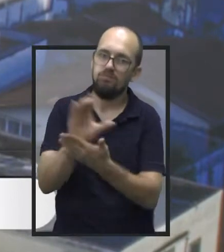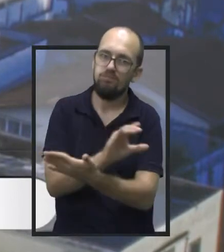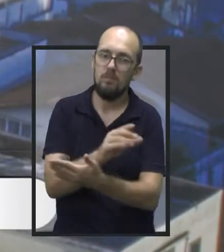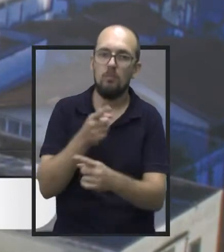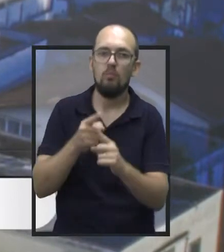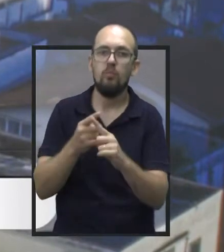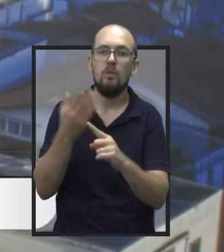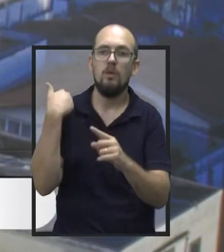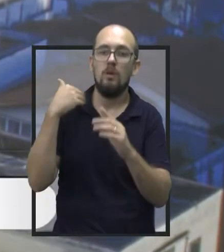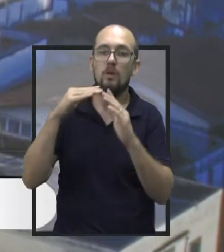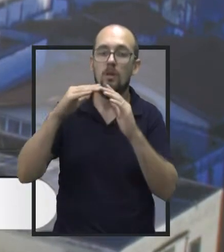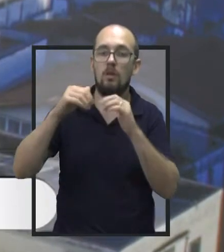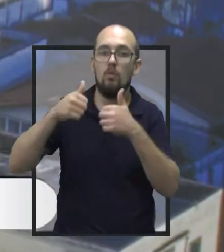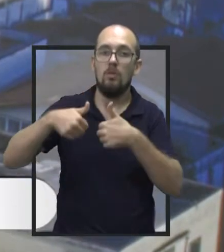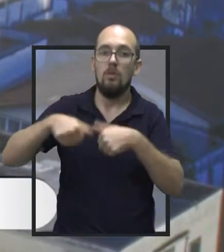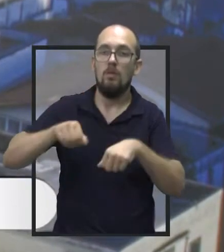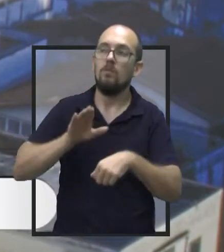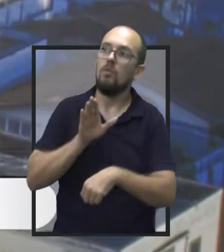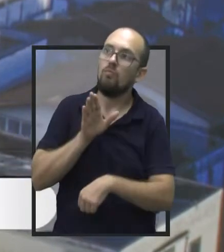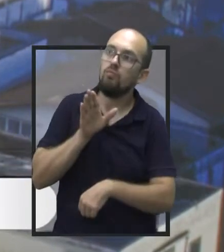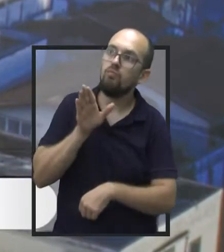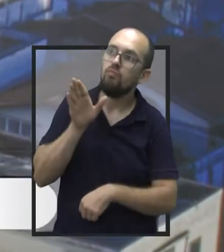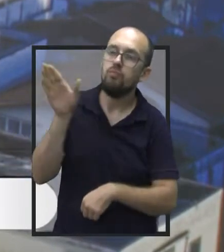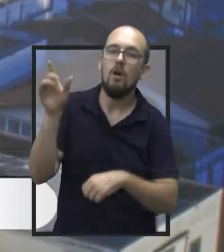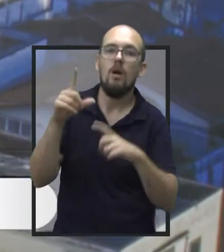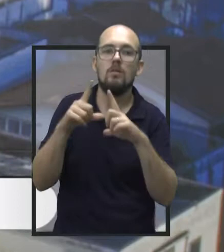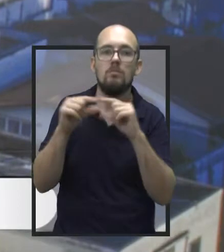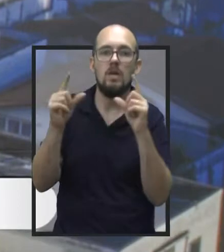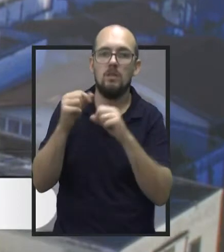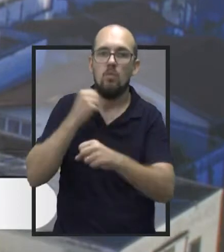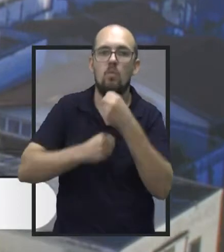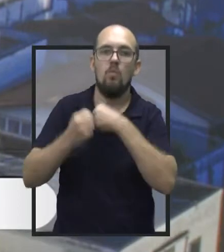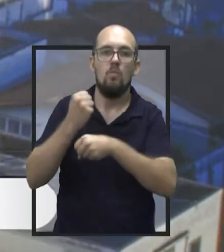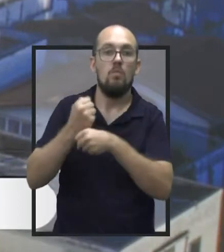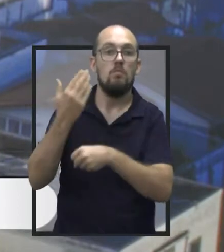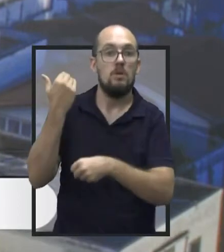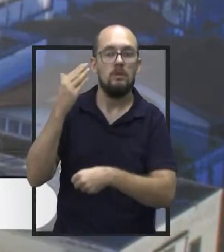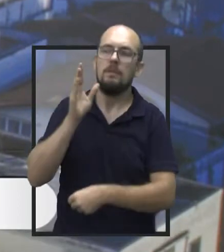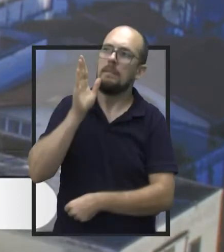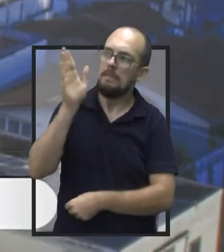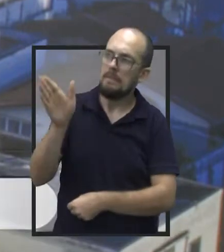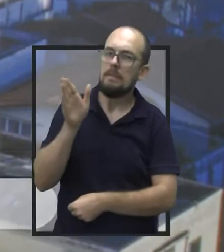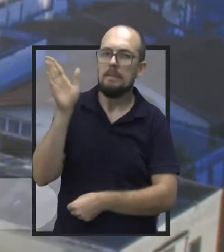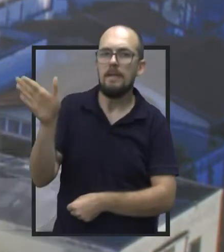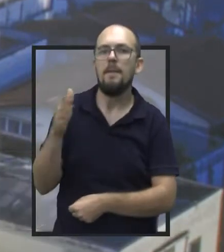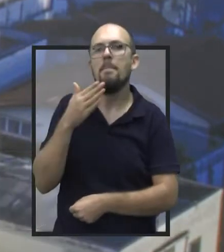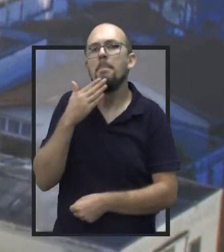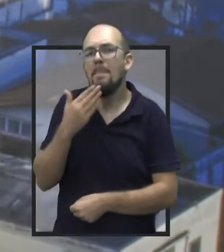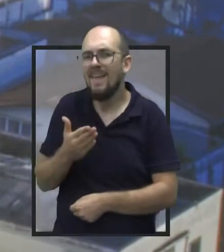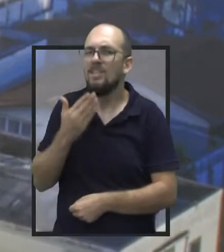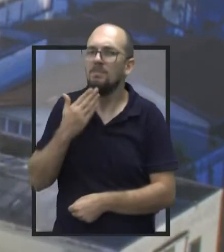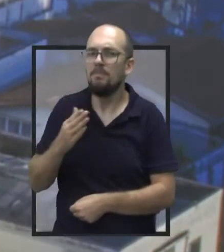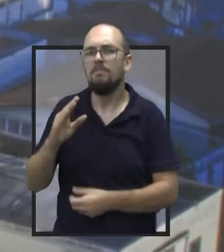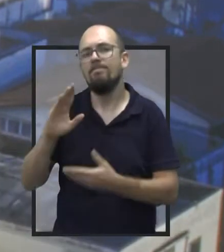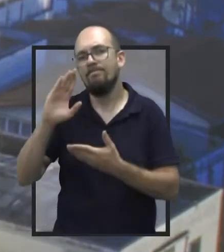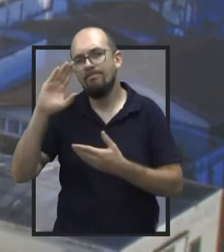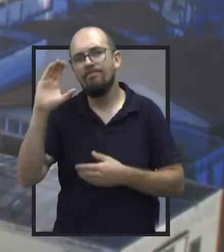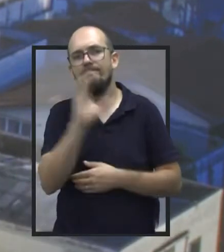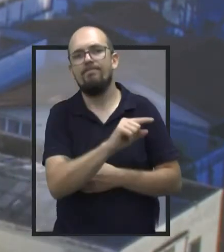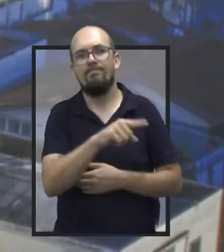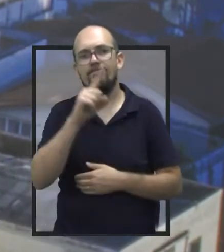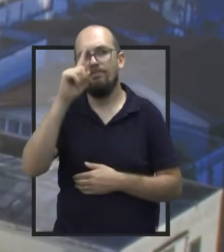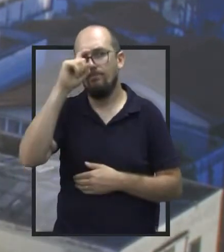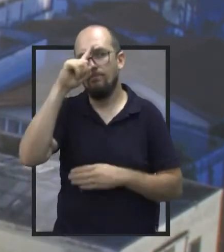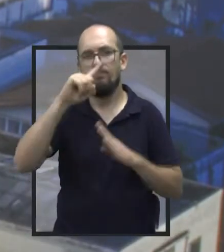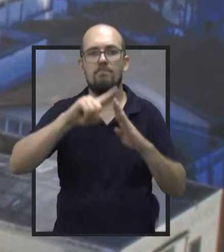estive em Brasília, todas as viagens que eu fiz o ano passado, foi realmente para pedir também para o Tereza Perlati. Entrei